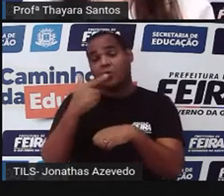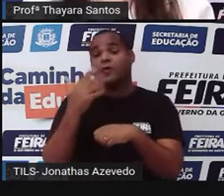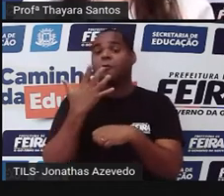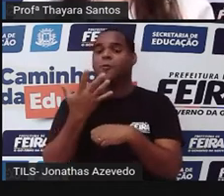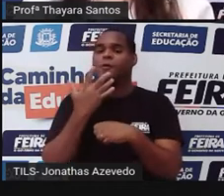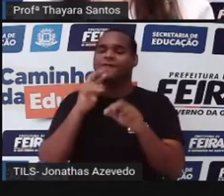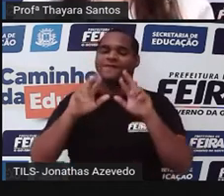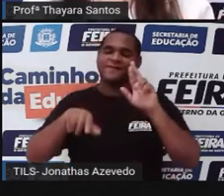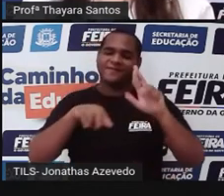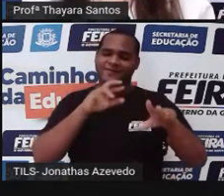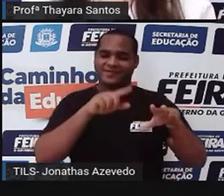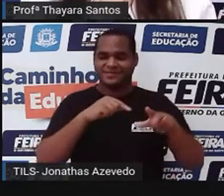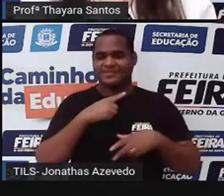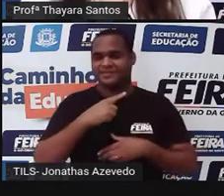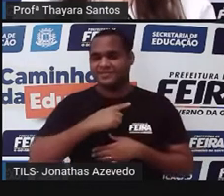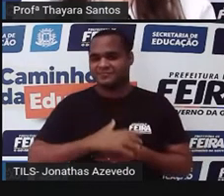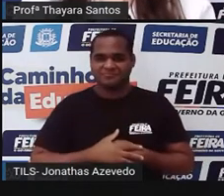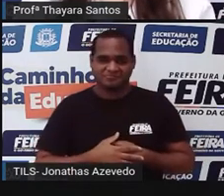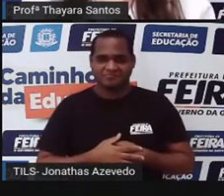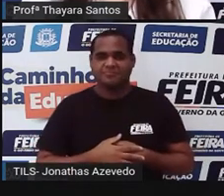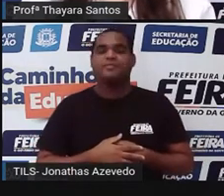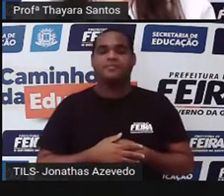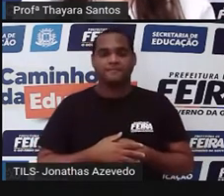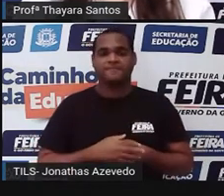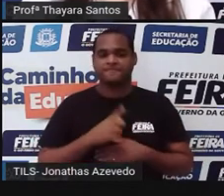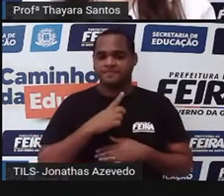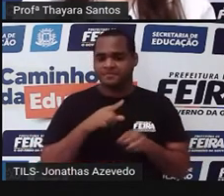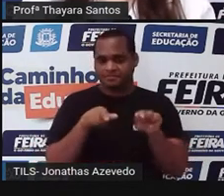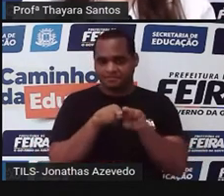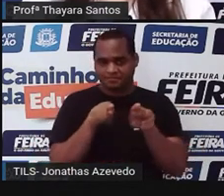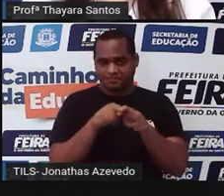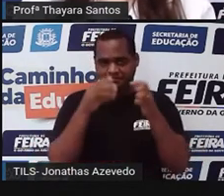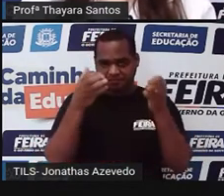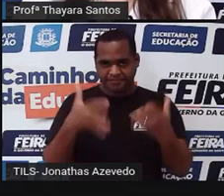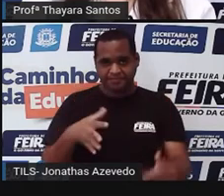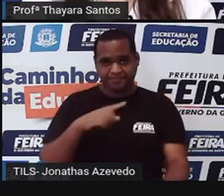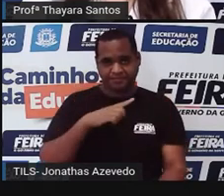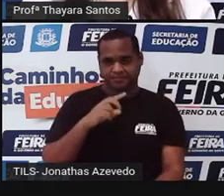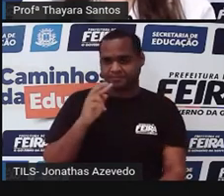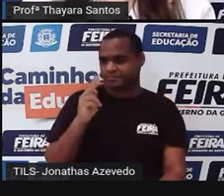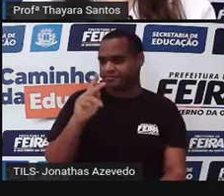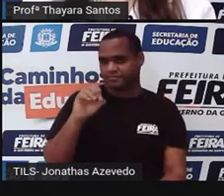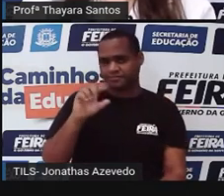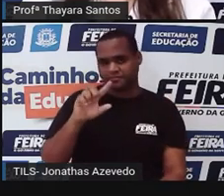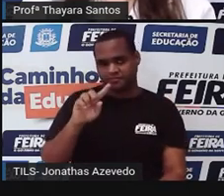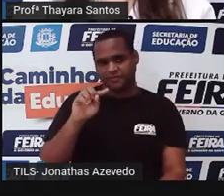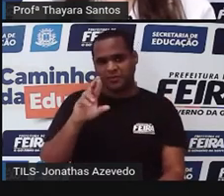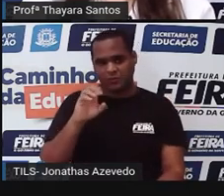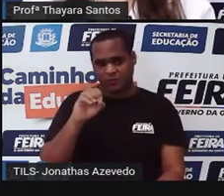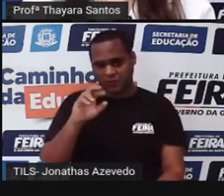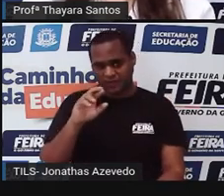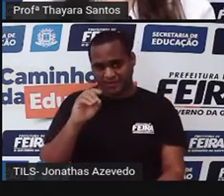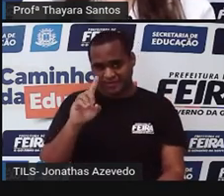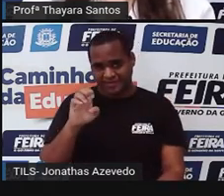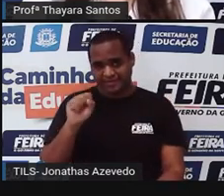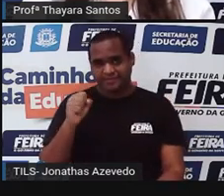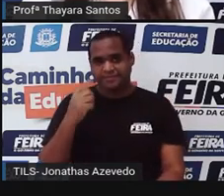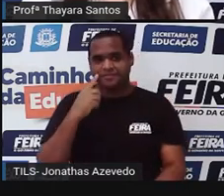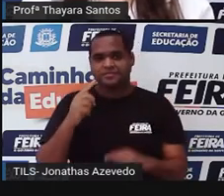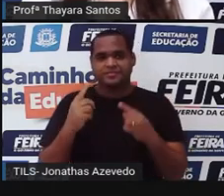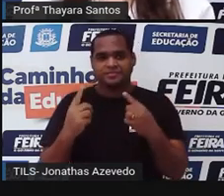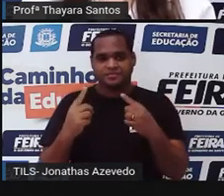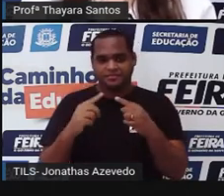diferentes também. E a gente tem os holoturoides, que é representado pelo pepino do mar, que é esse